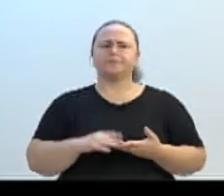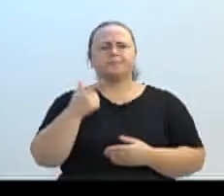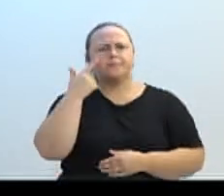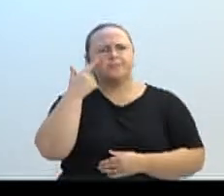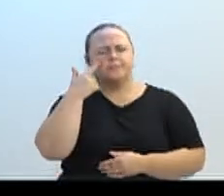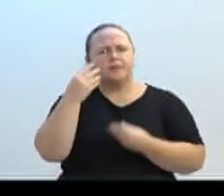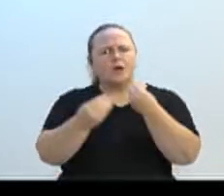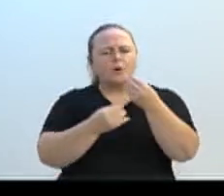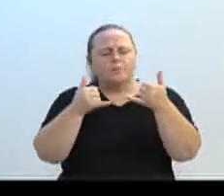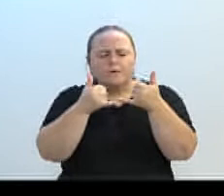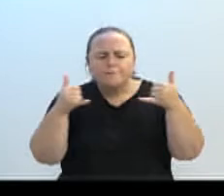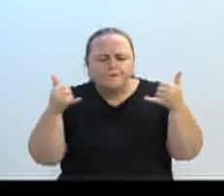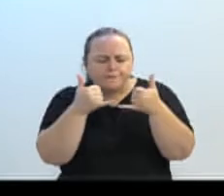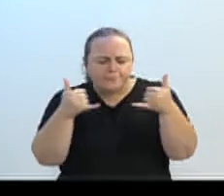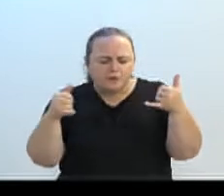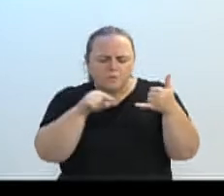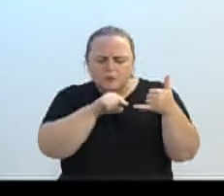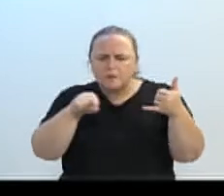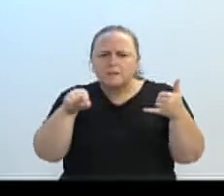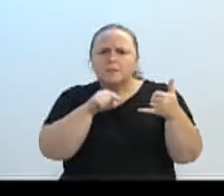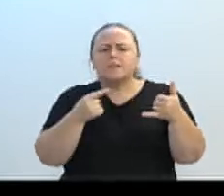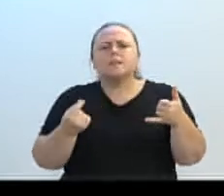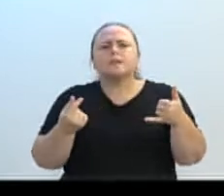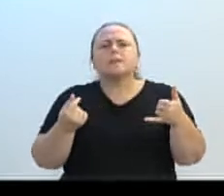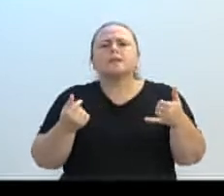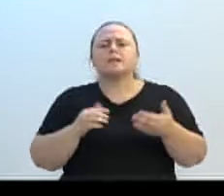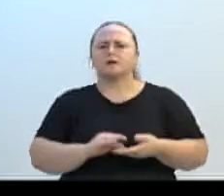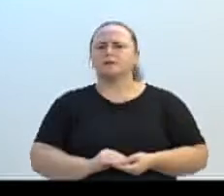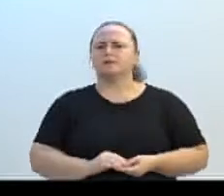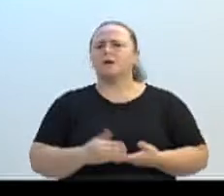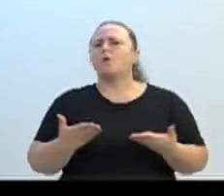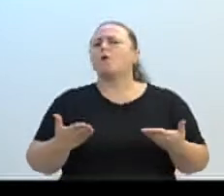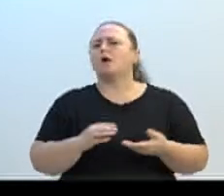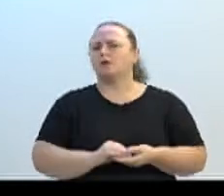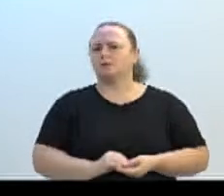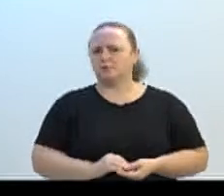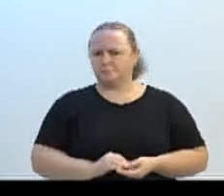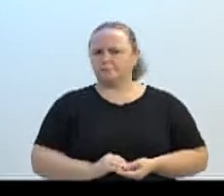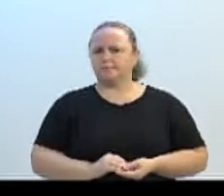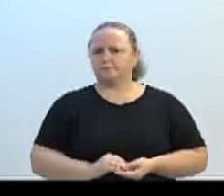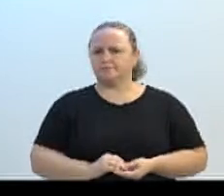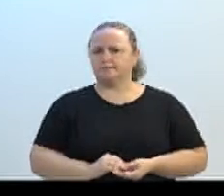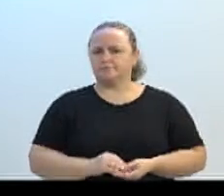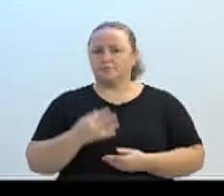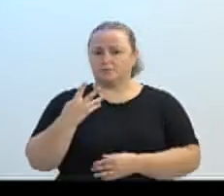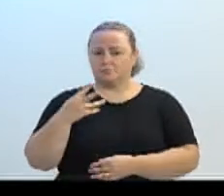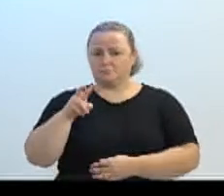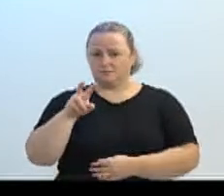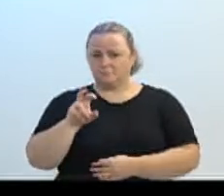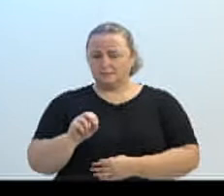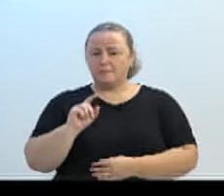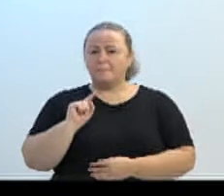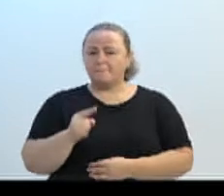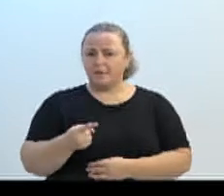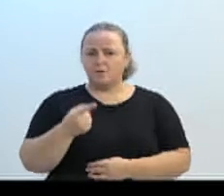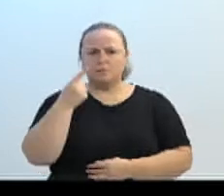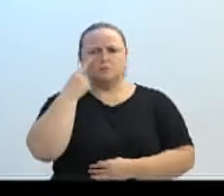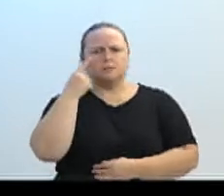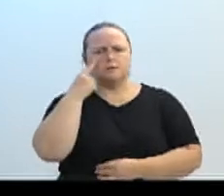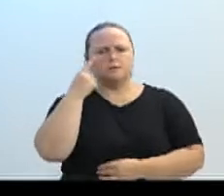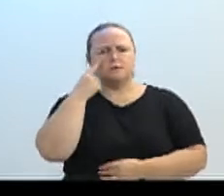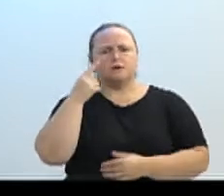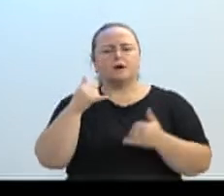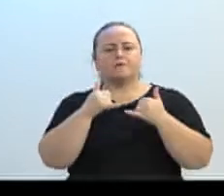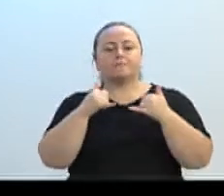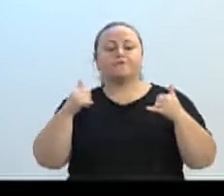todinha, para ver o custo, para ver quantos quilômetros dava para ter ido com essa fiação, 450 mil. Nós vamos puxar essa fiação, esse